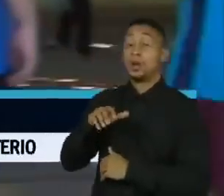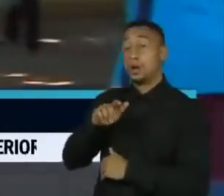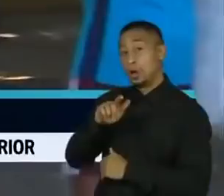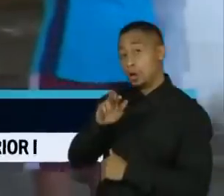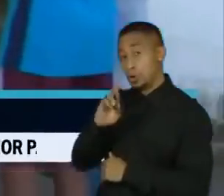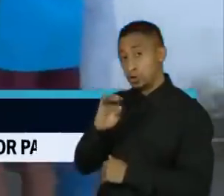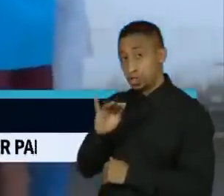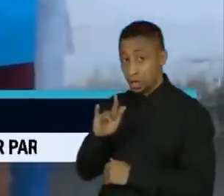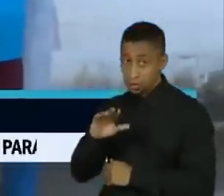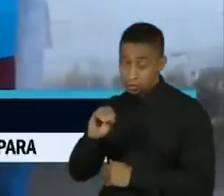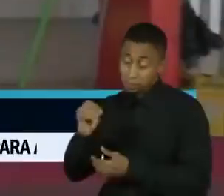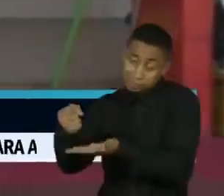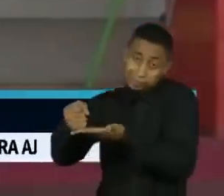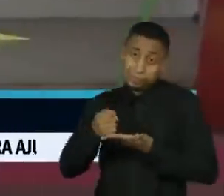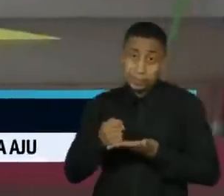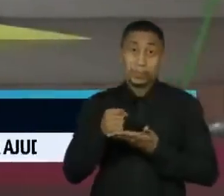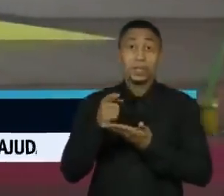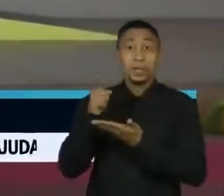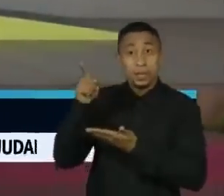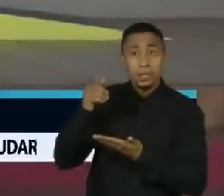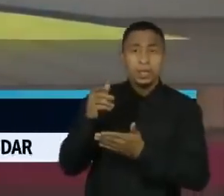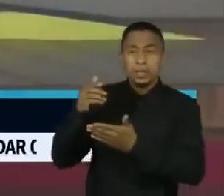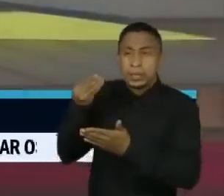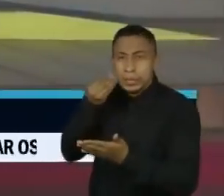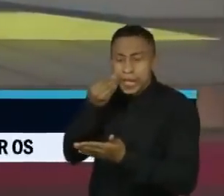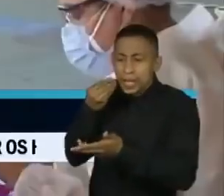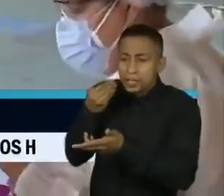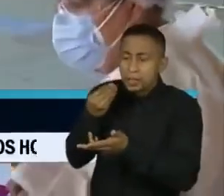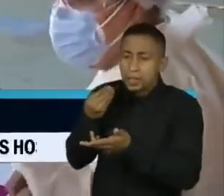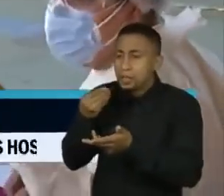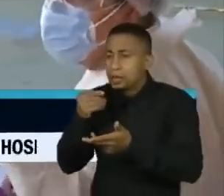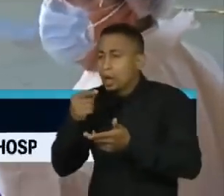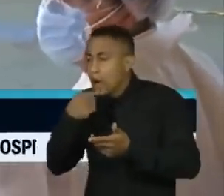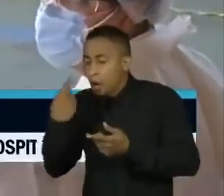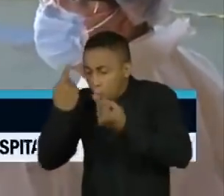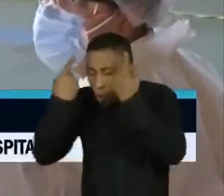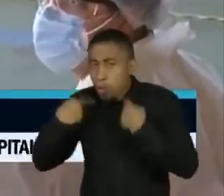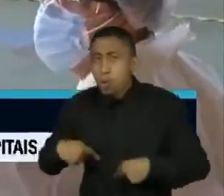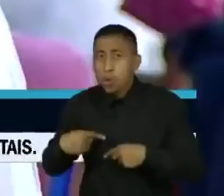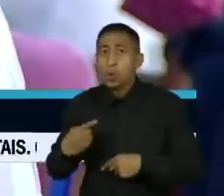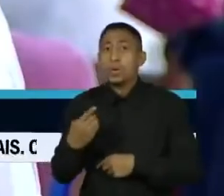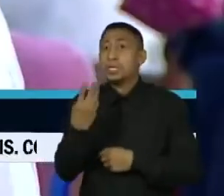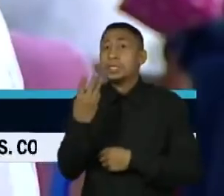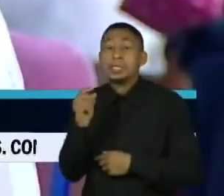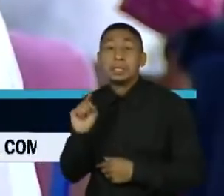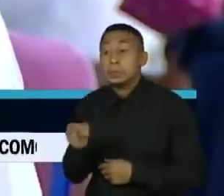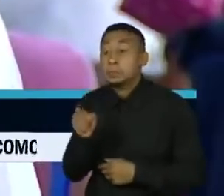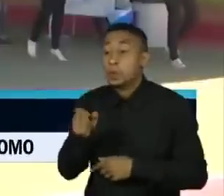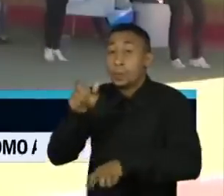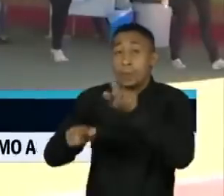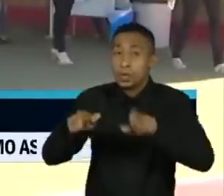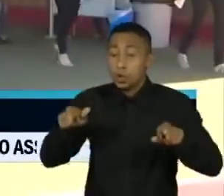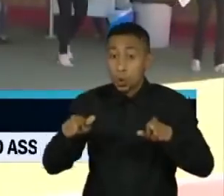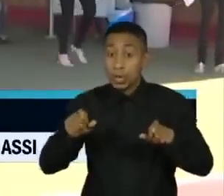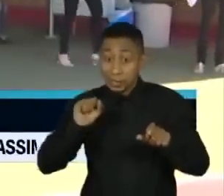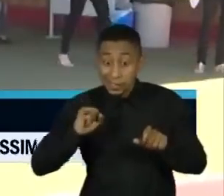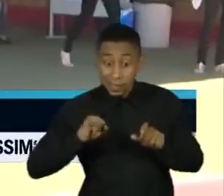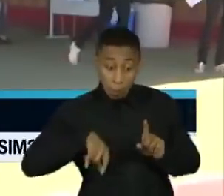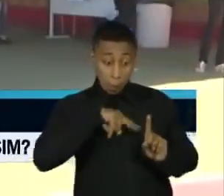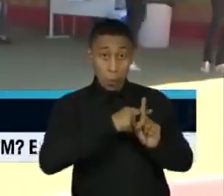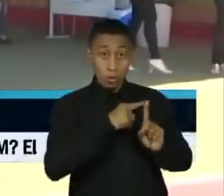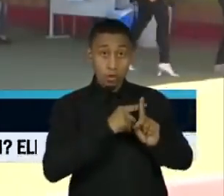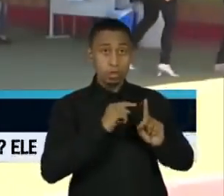Goiânia, começou uma testagem com 3.500 pessoas sem sintomas da Covid-19. Quem testa positivo é